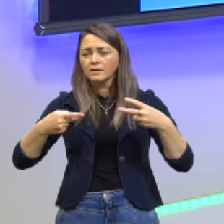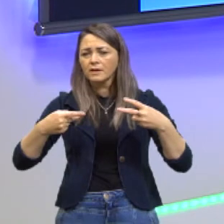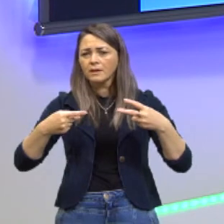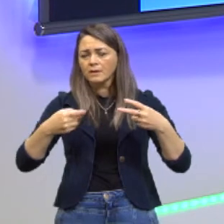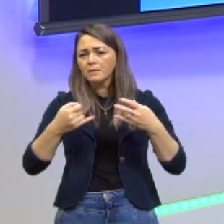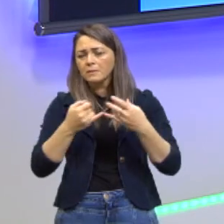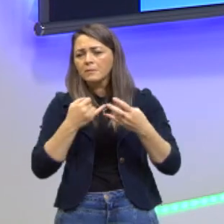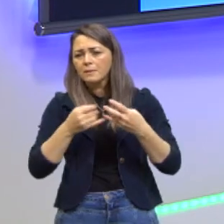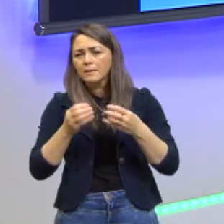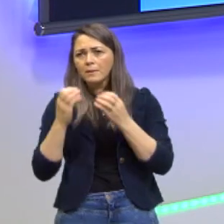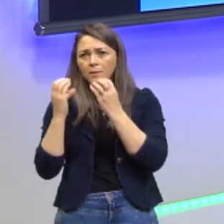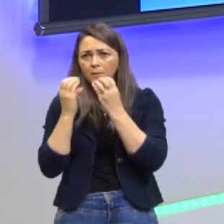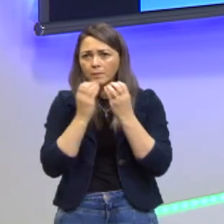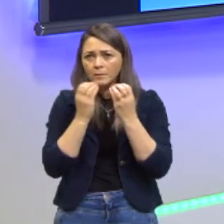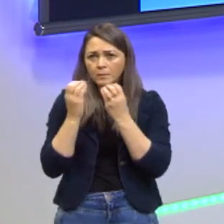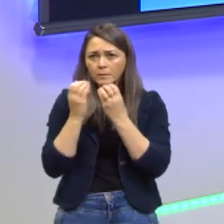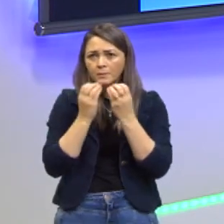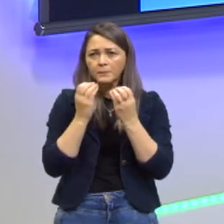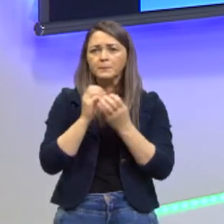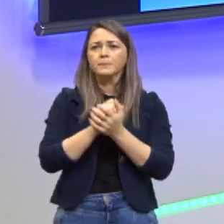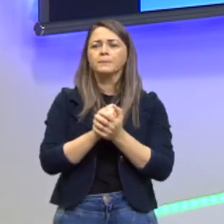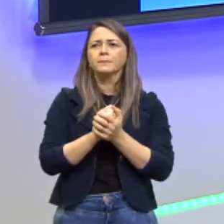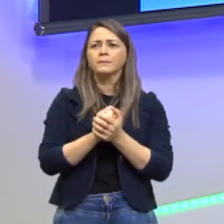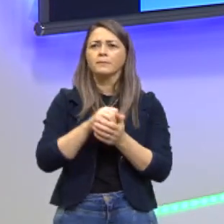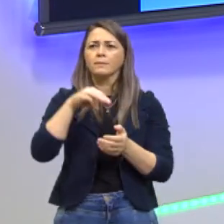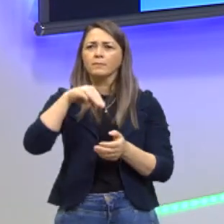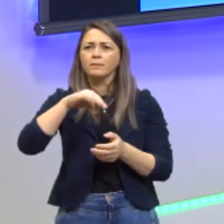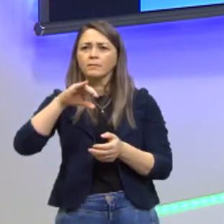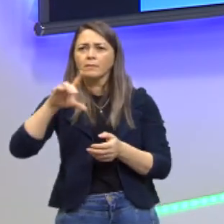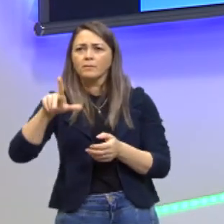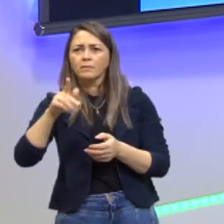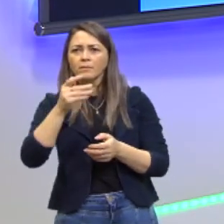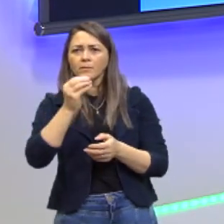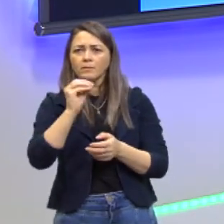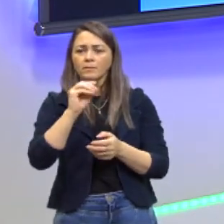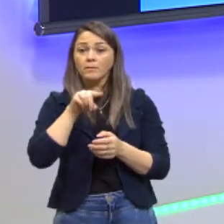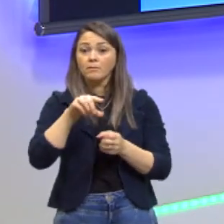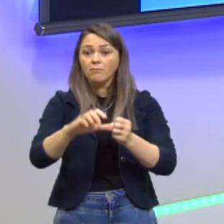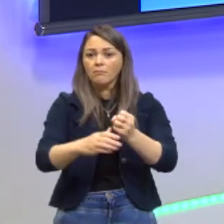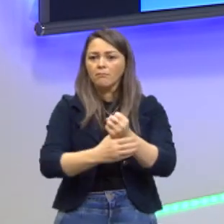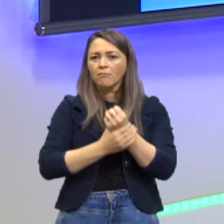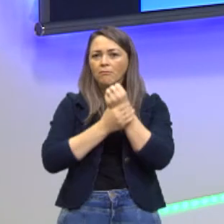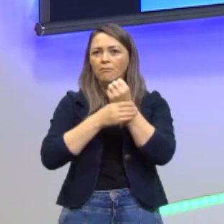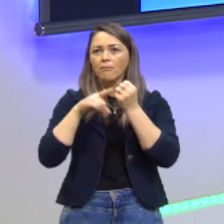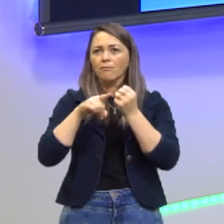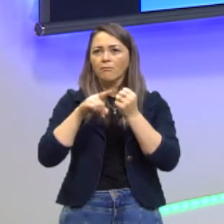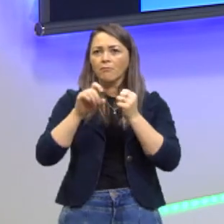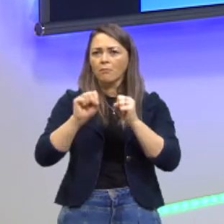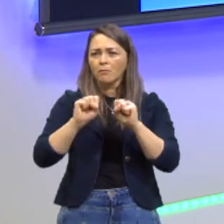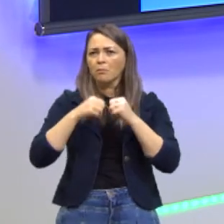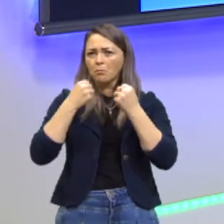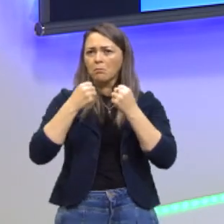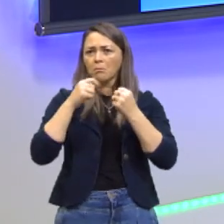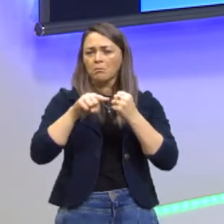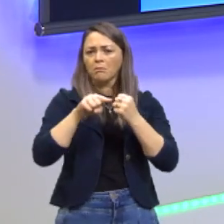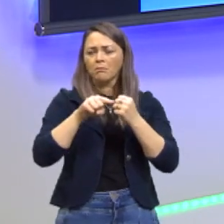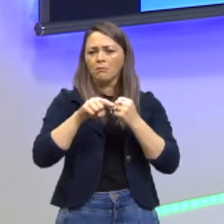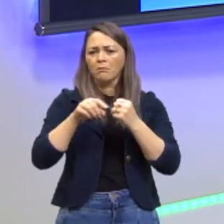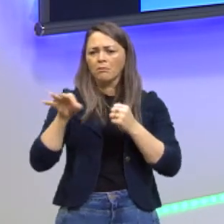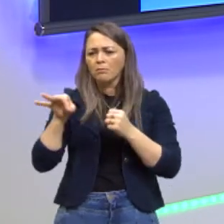usar de exemplo, né? E esse milho resiste a pragas, né? As larvas lá, que